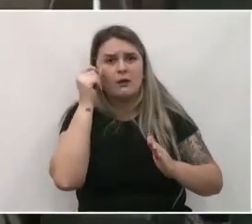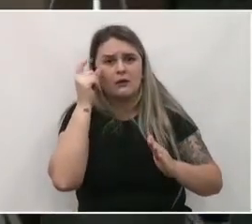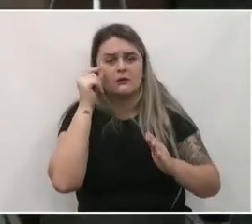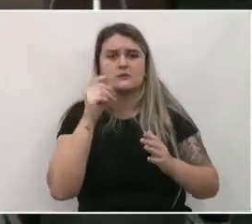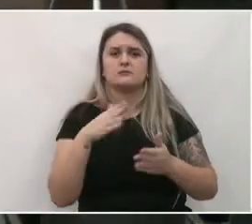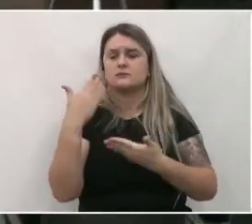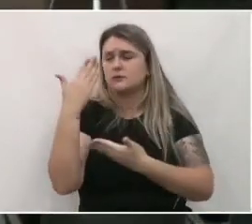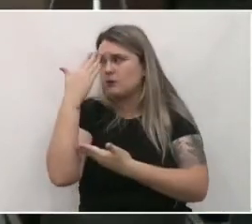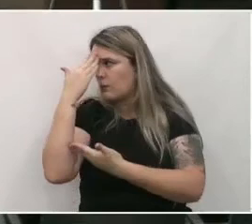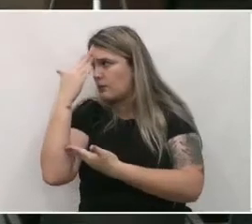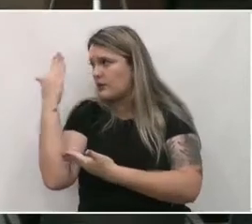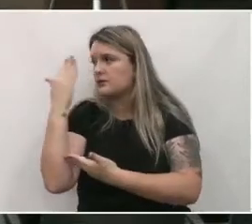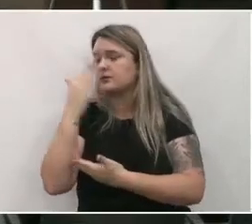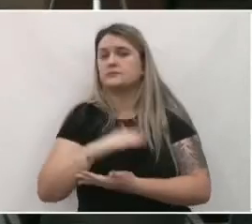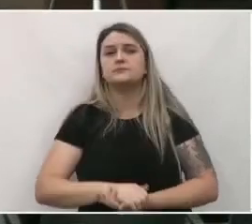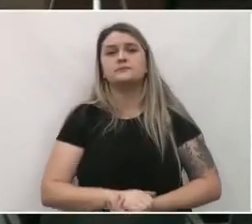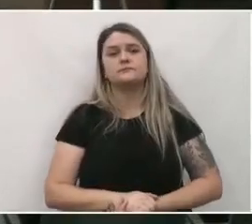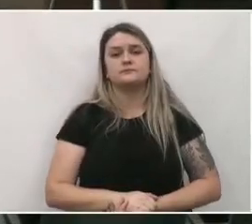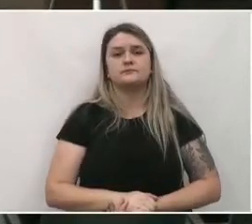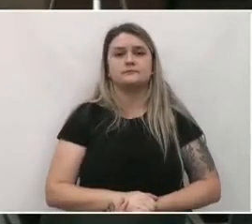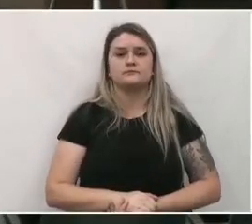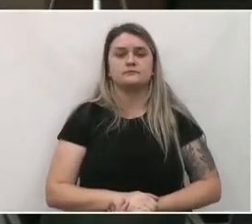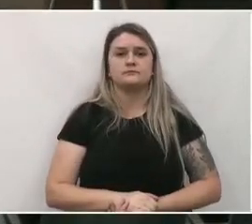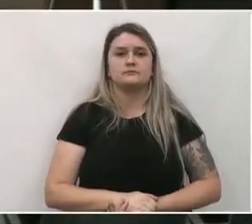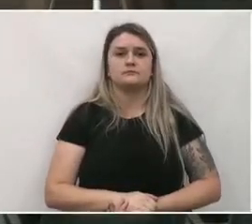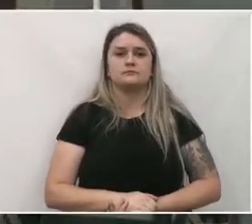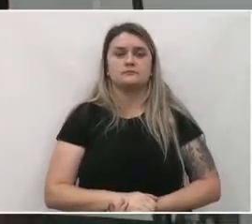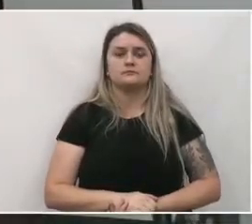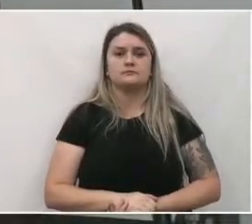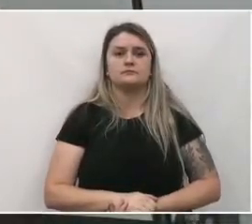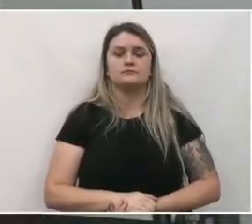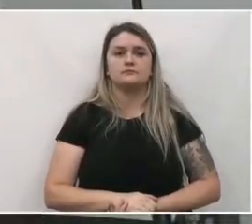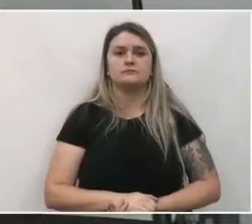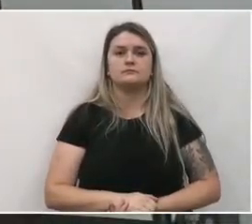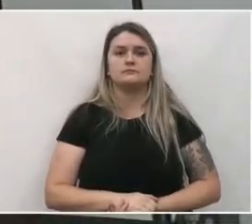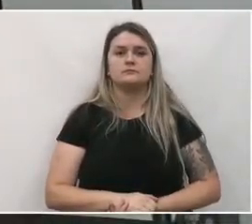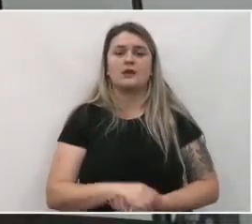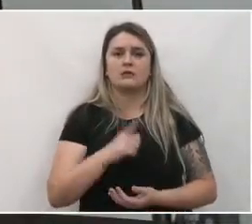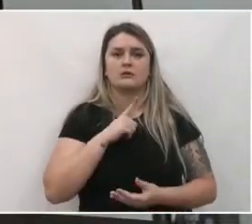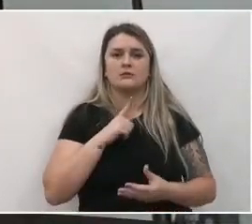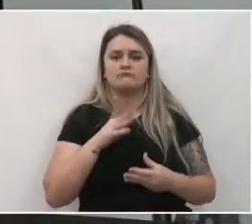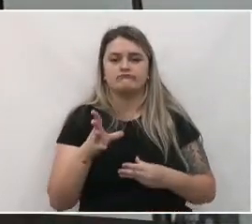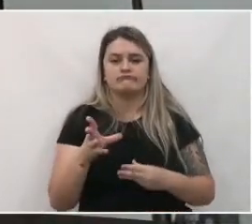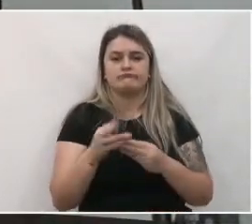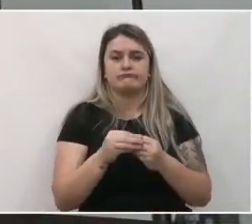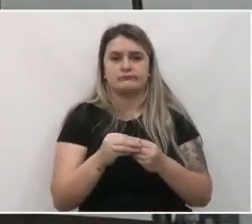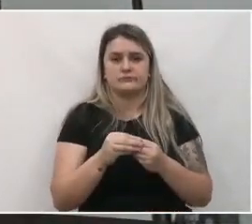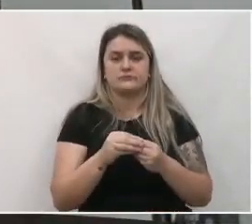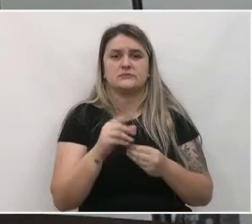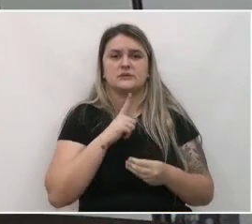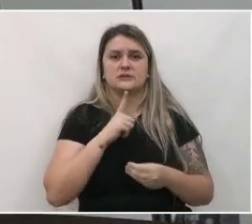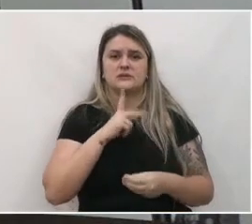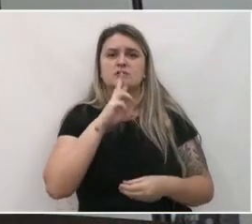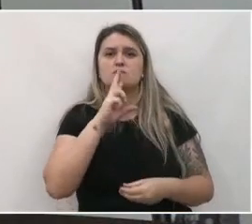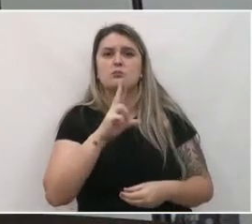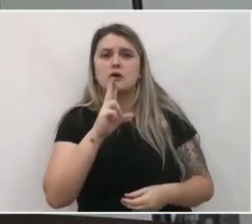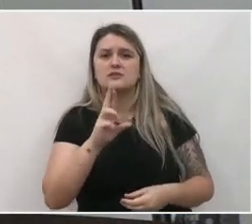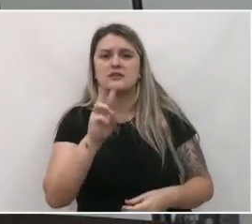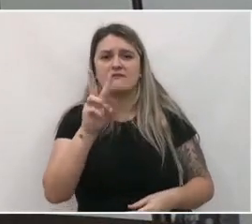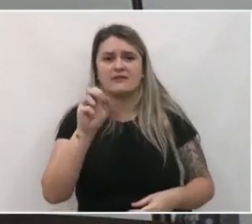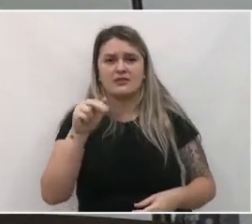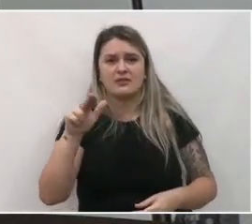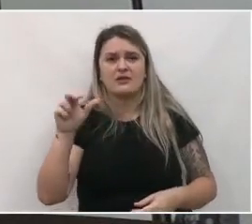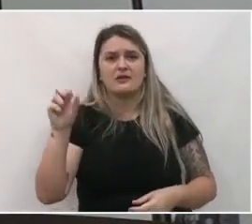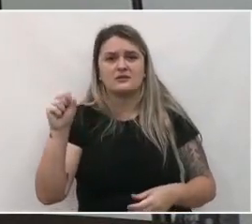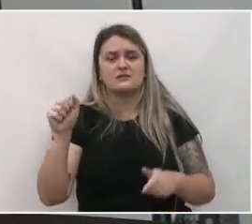jóia. Obrigado. Só vou aqui complementar com algumas respostas que a Vanessa deu